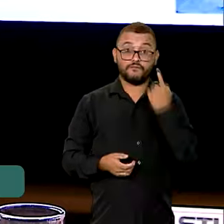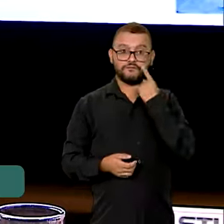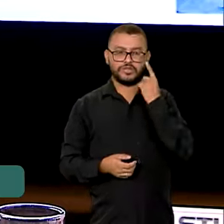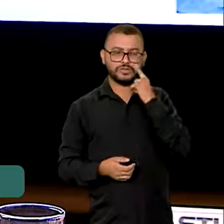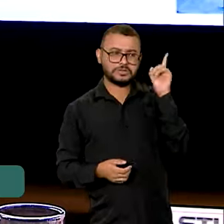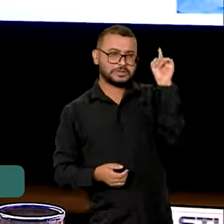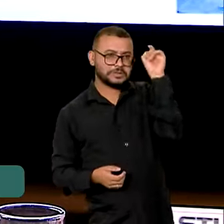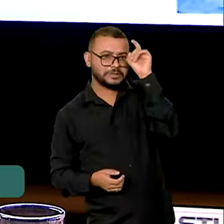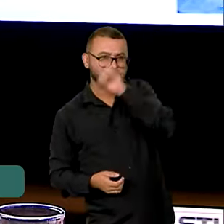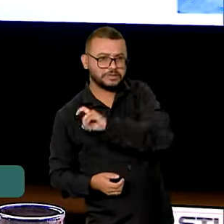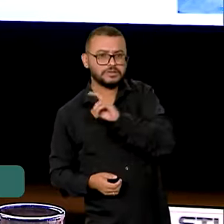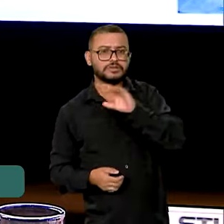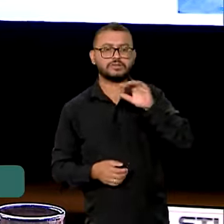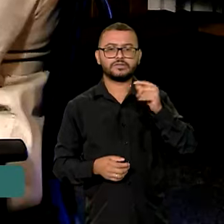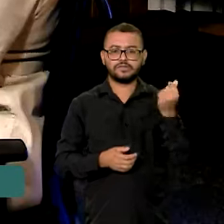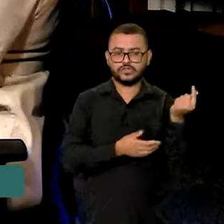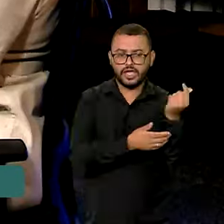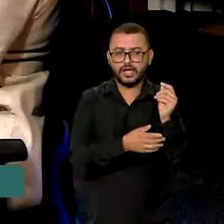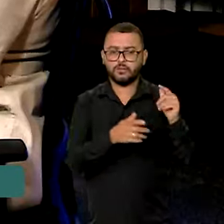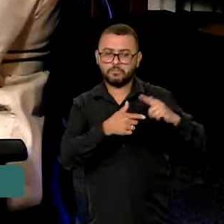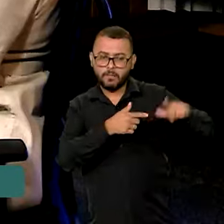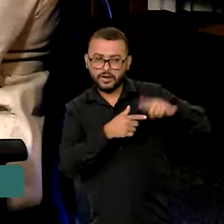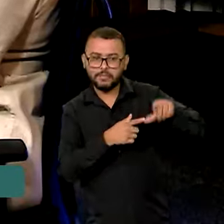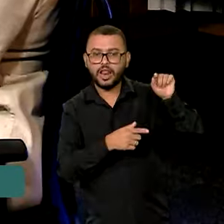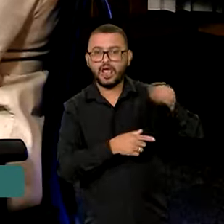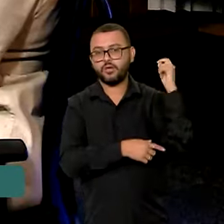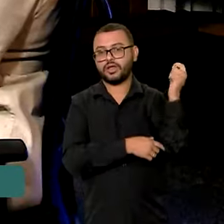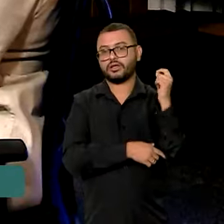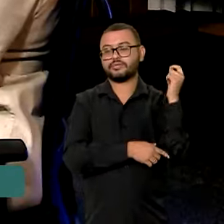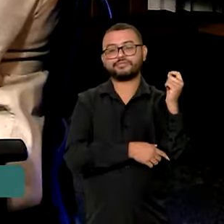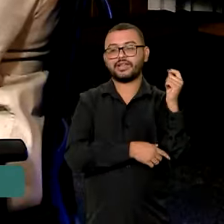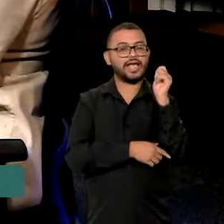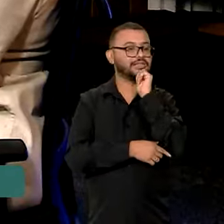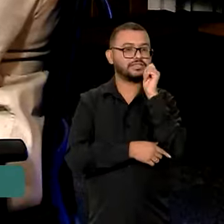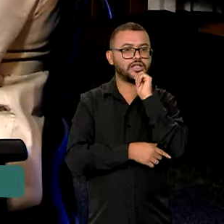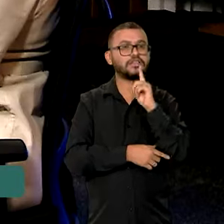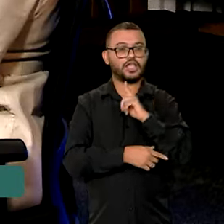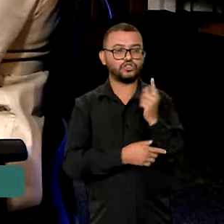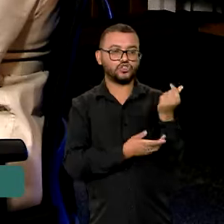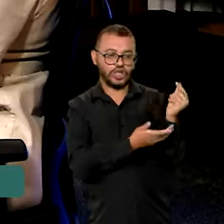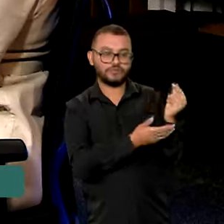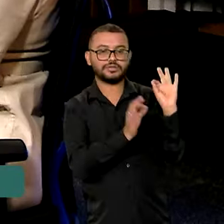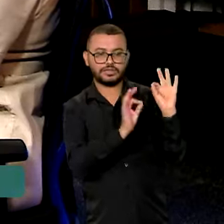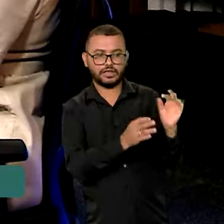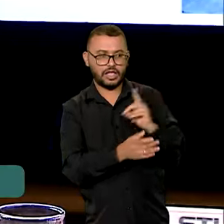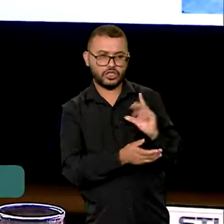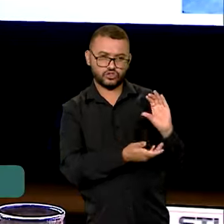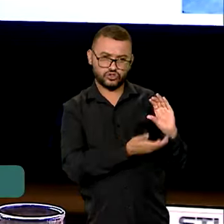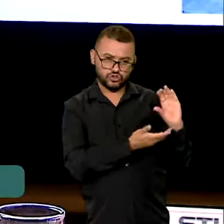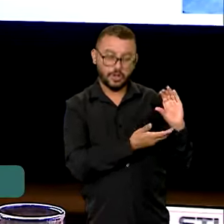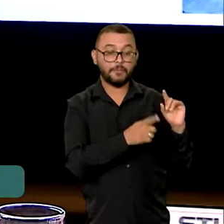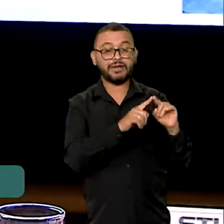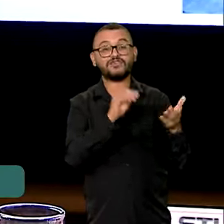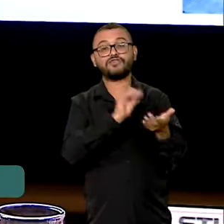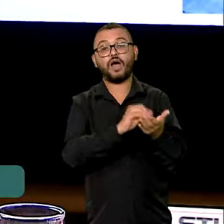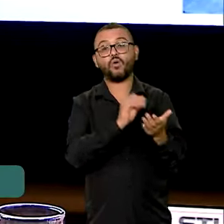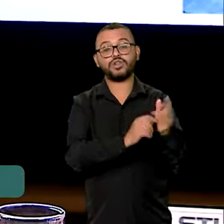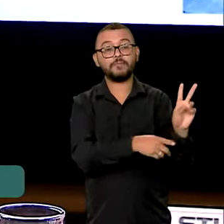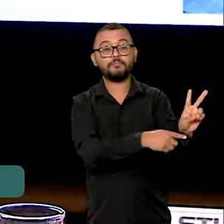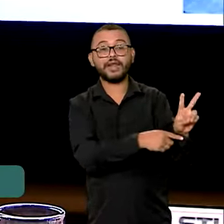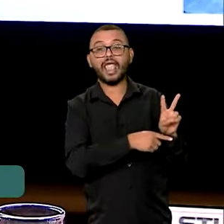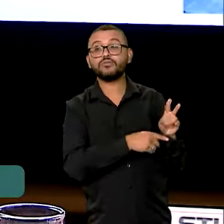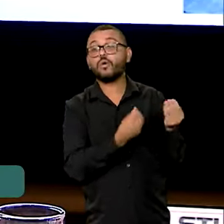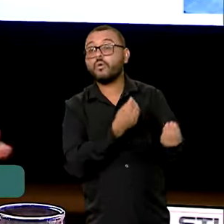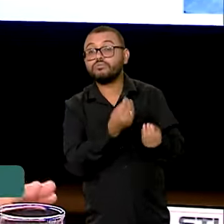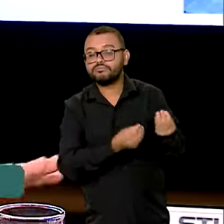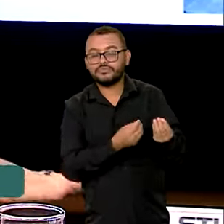dificuldade e já a repactuação por tudo que já passou, o que falta? Não acabou o dinheiro. O que acaba é o crédito e a sensibilidade, então, do governo do presidente